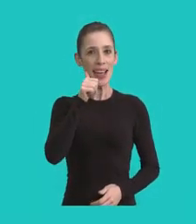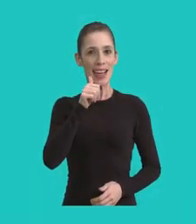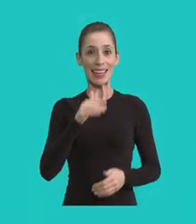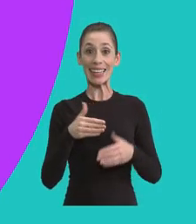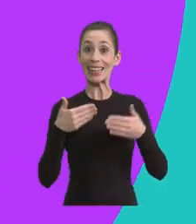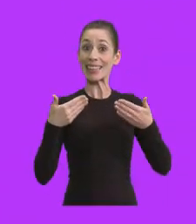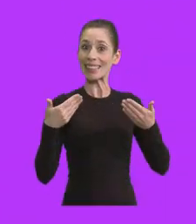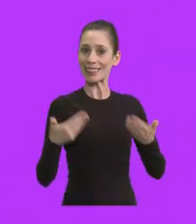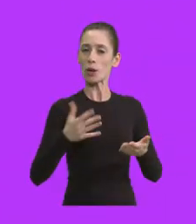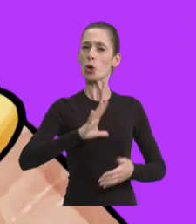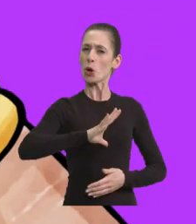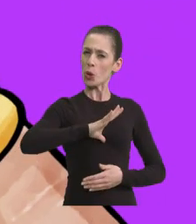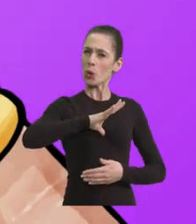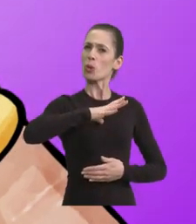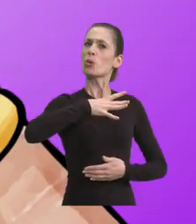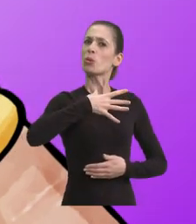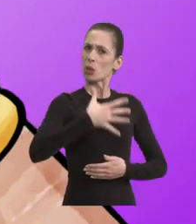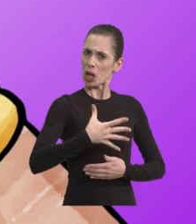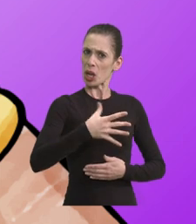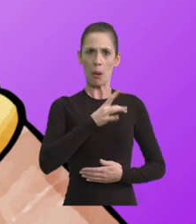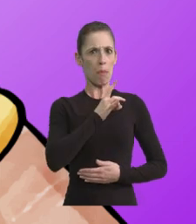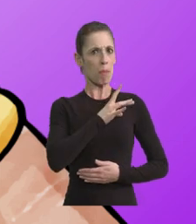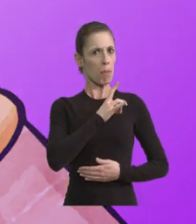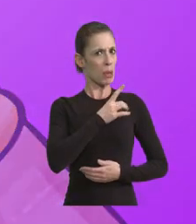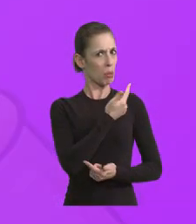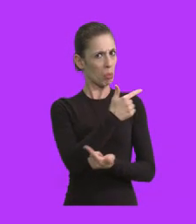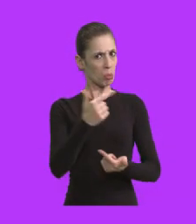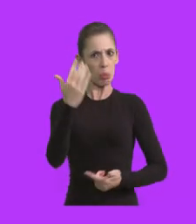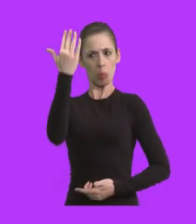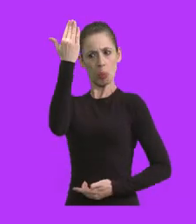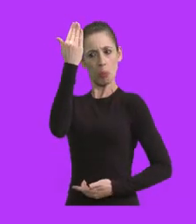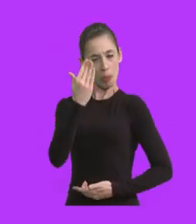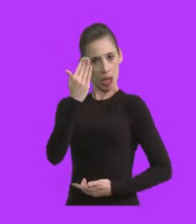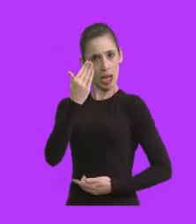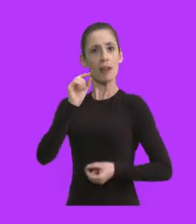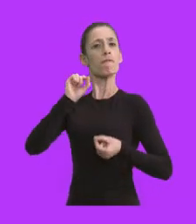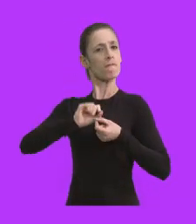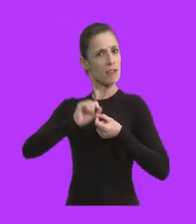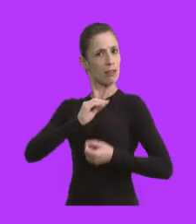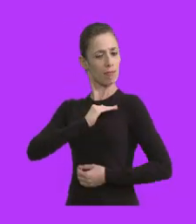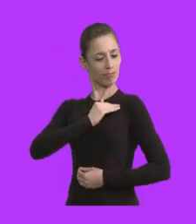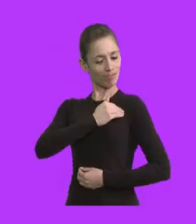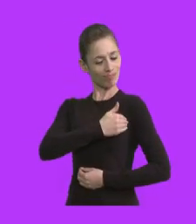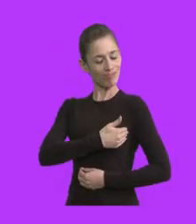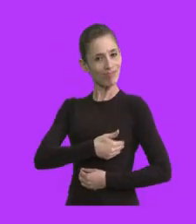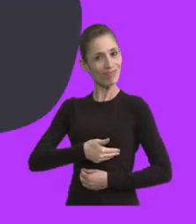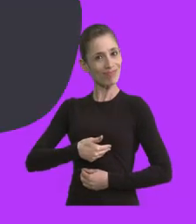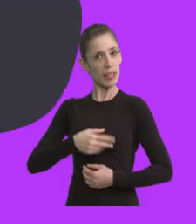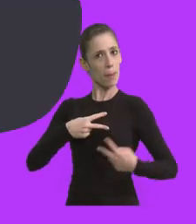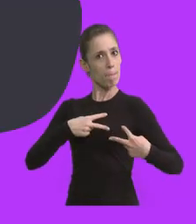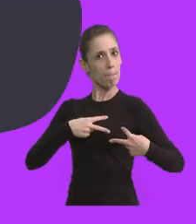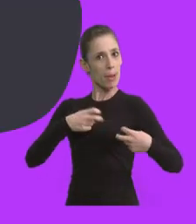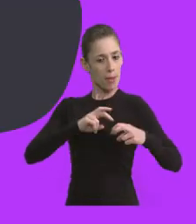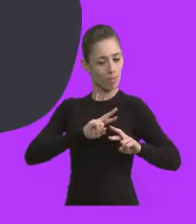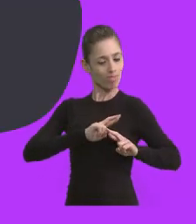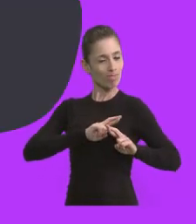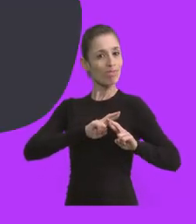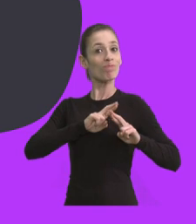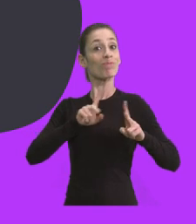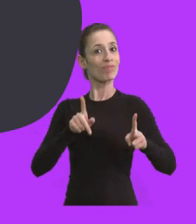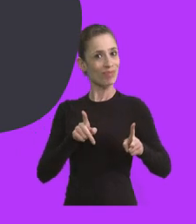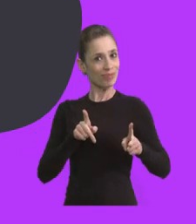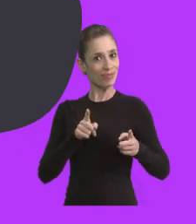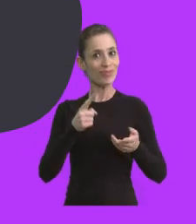força da mulher. Então, coragem sem medo. Diante do espelho, faça seu autoexame. E se perceber